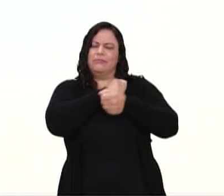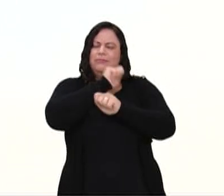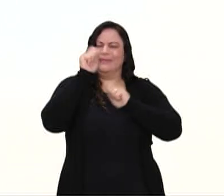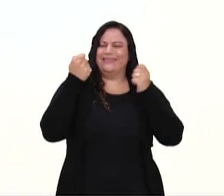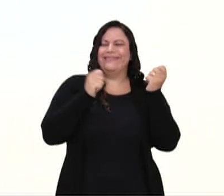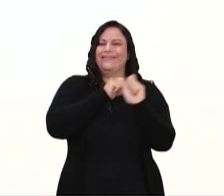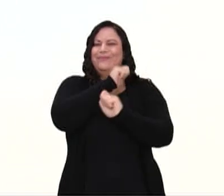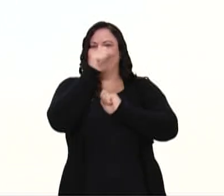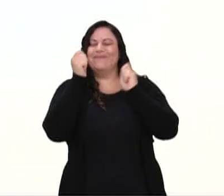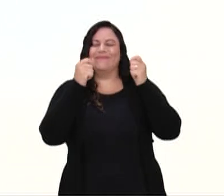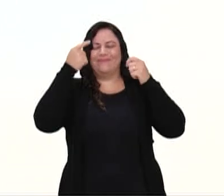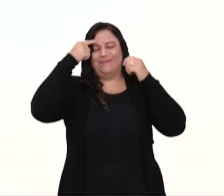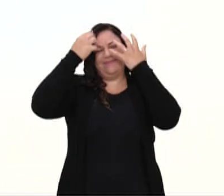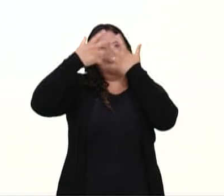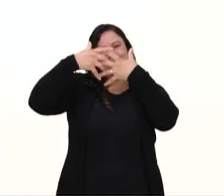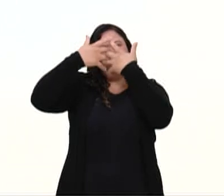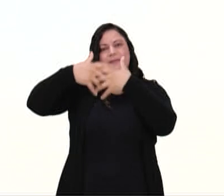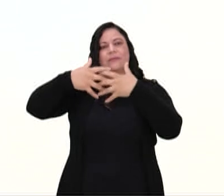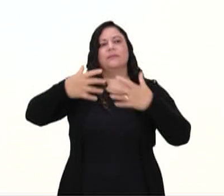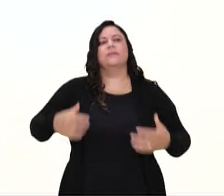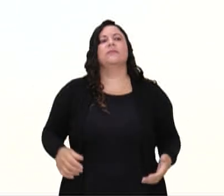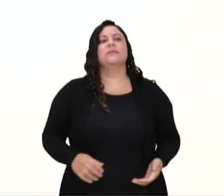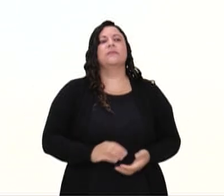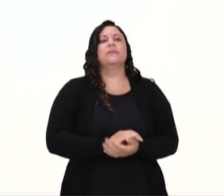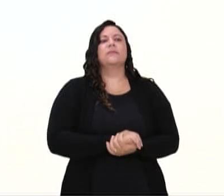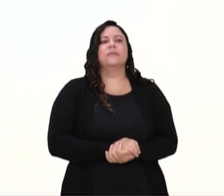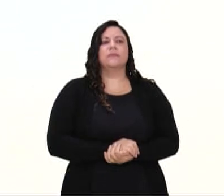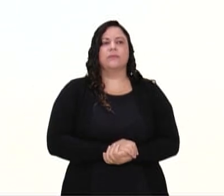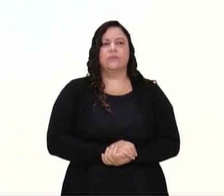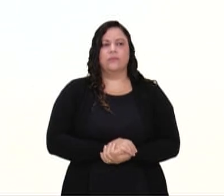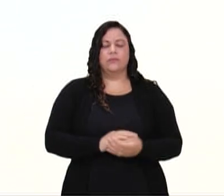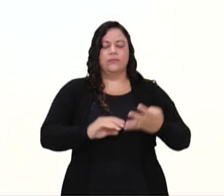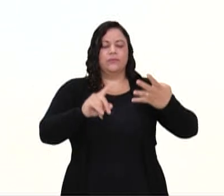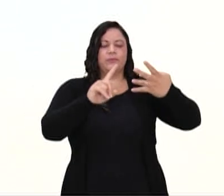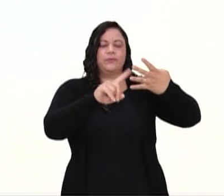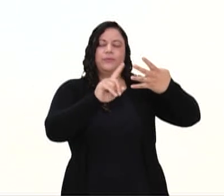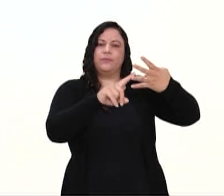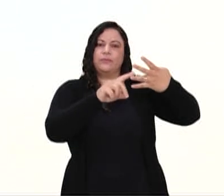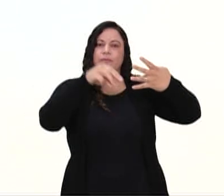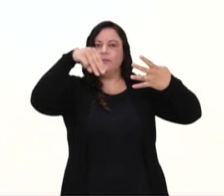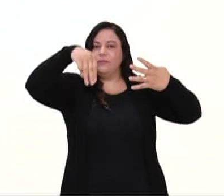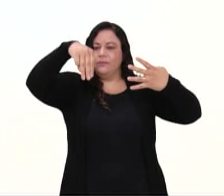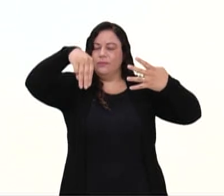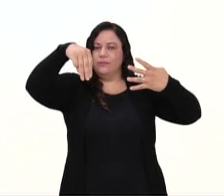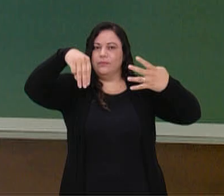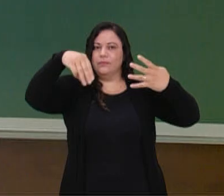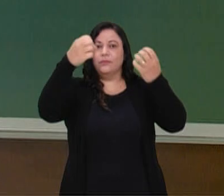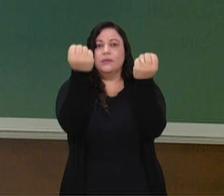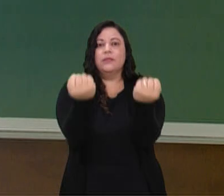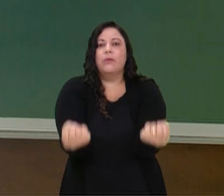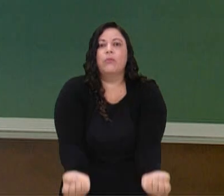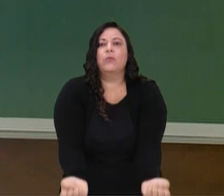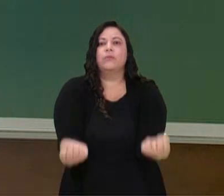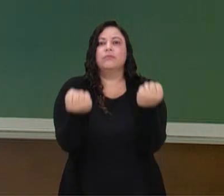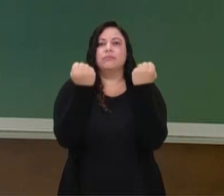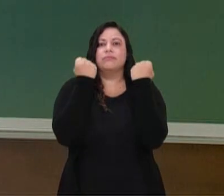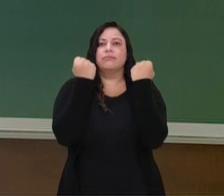natural dos nossos pensamentos. Com a alta alternativa, nós temos a musculação, que a gente é popular,